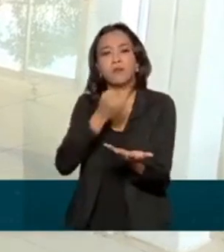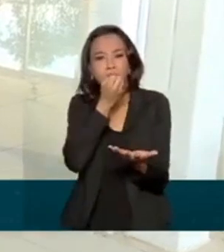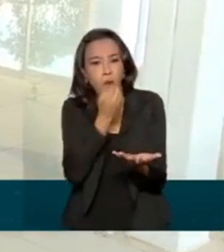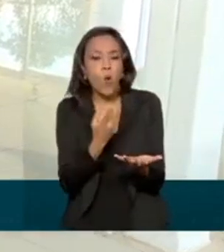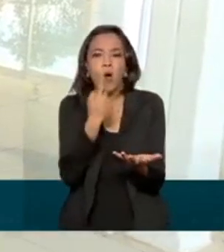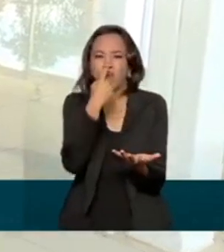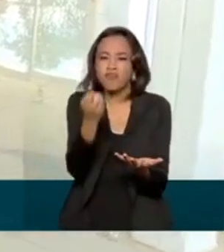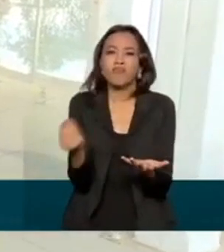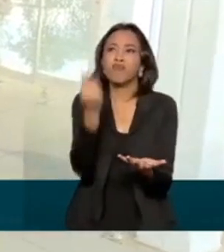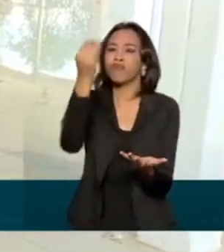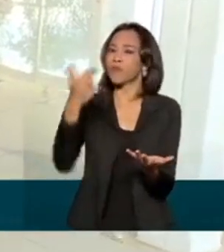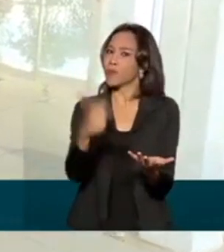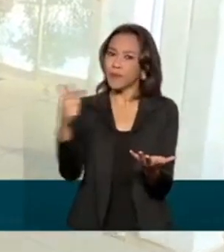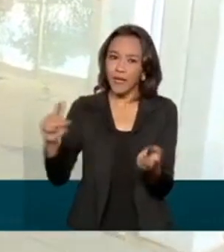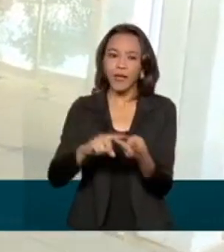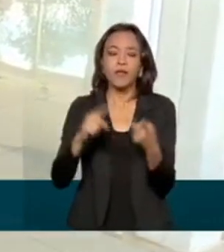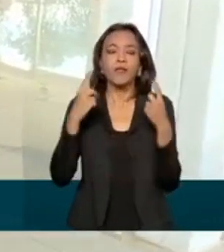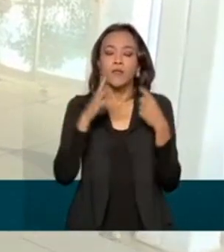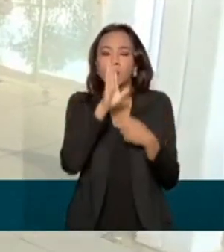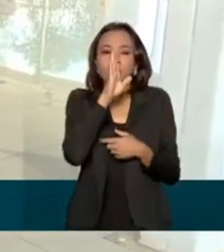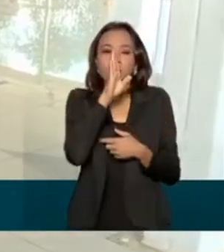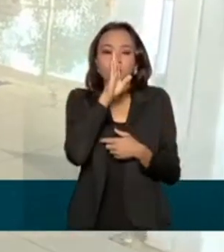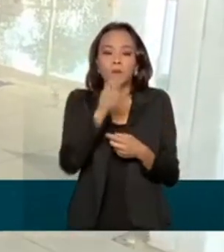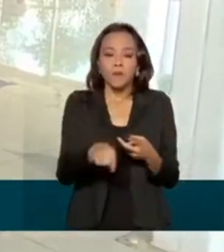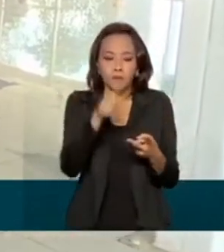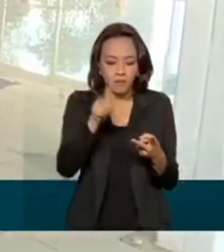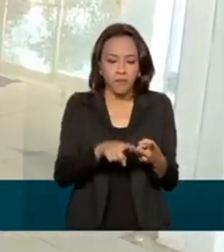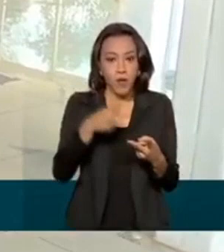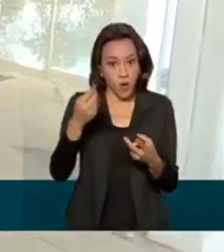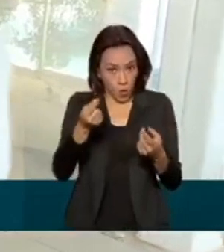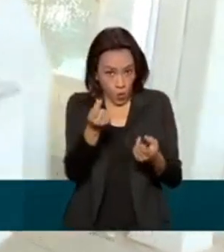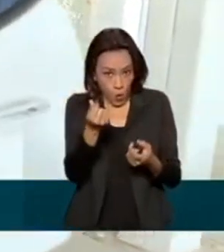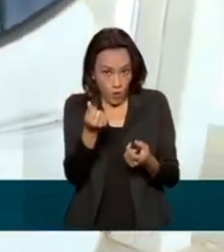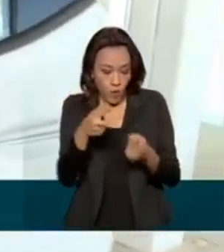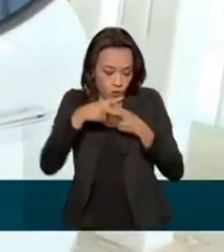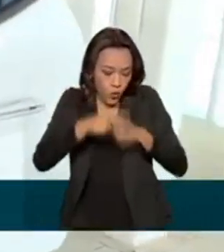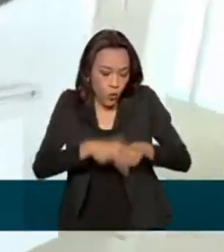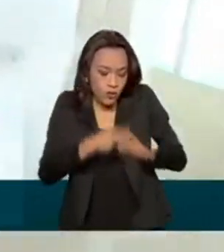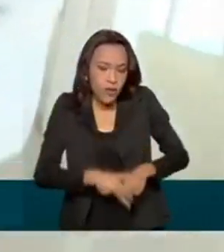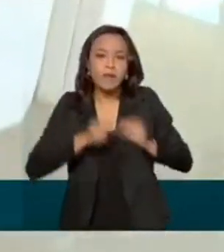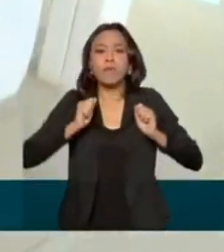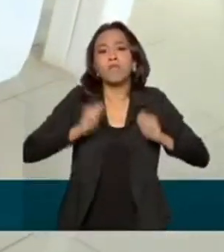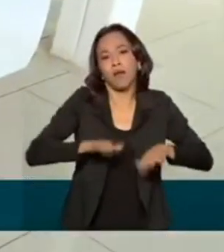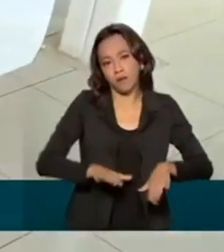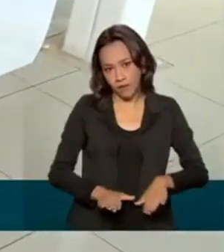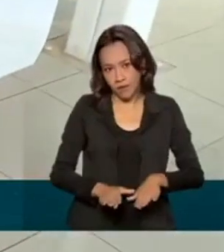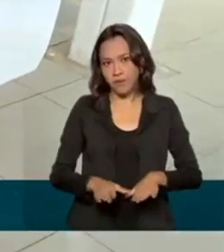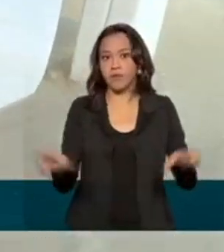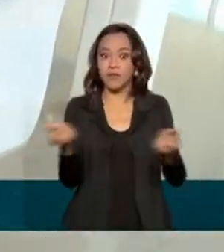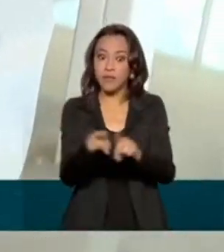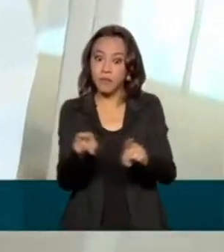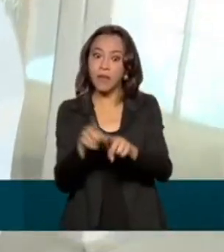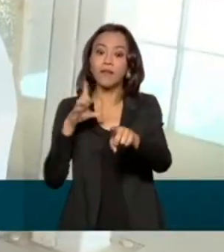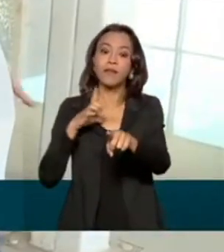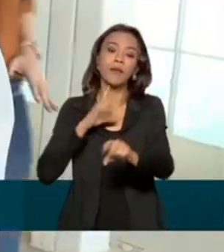menos poluentes, mais silenciosos. Os custos com conserto e manutenção são mais baratos e ainda tem